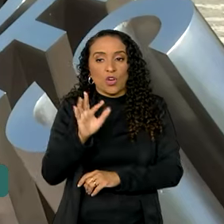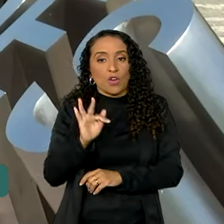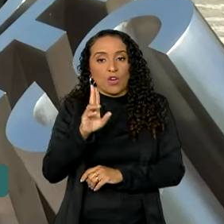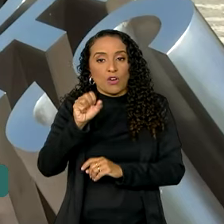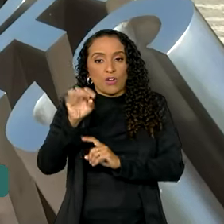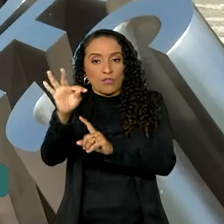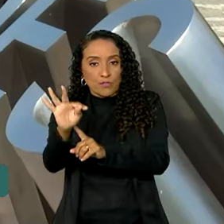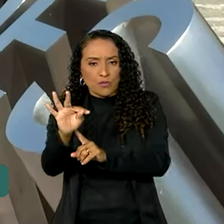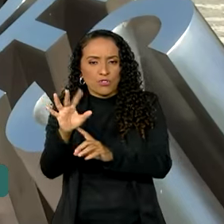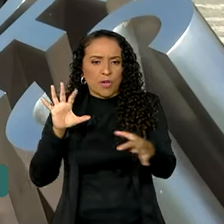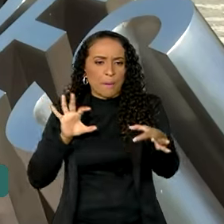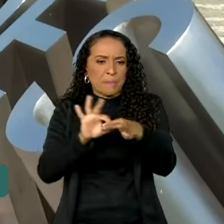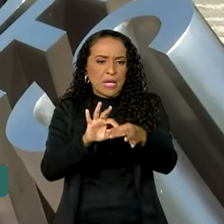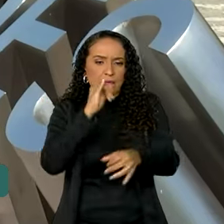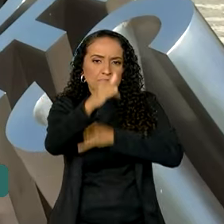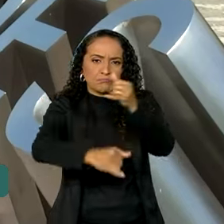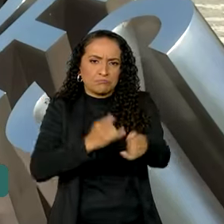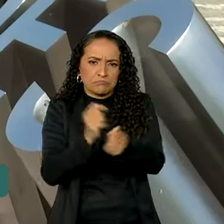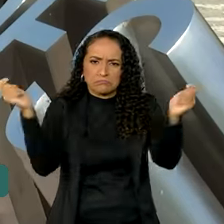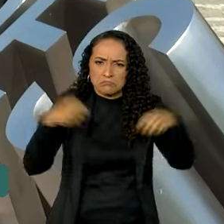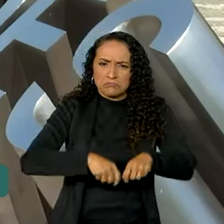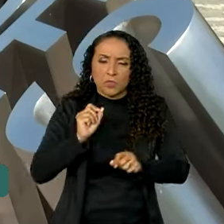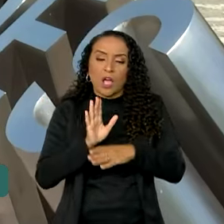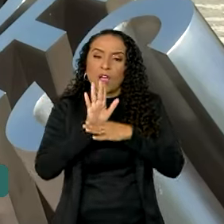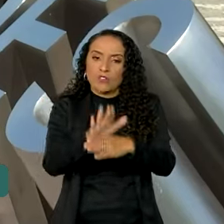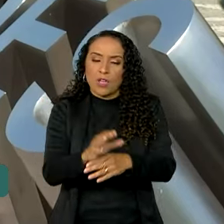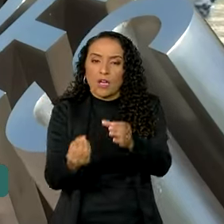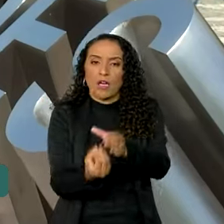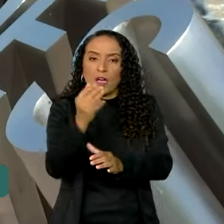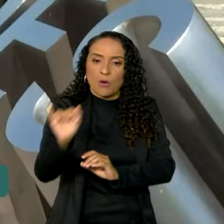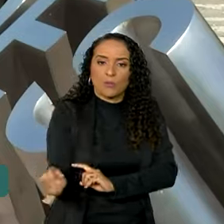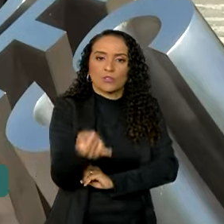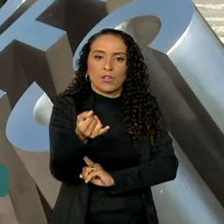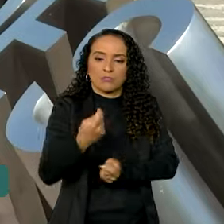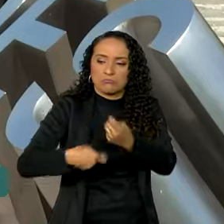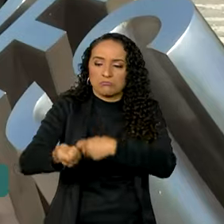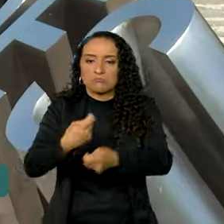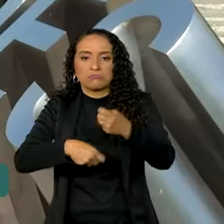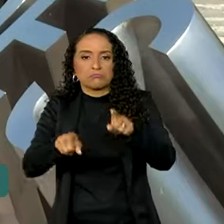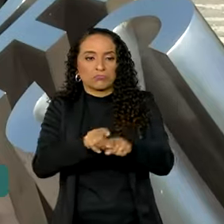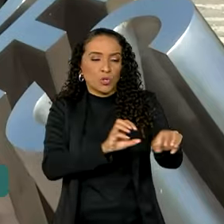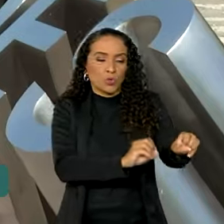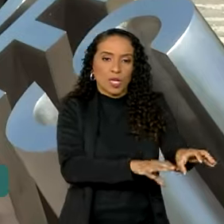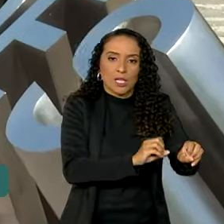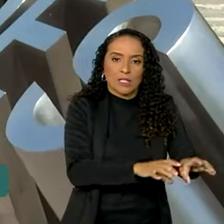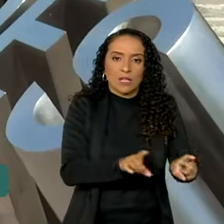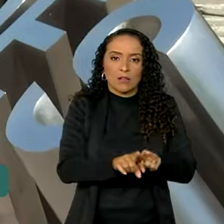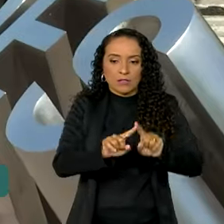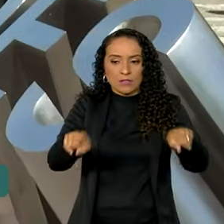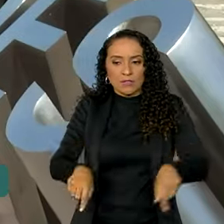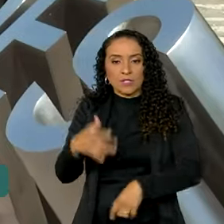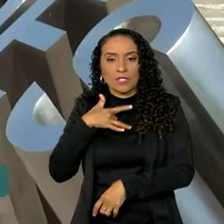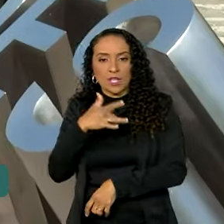A conectividade de alta capacidade nesses locais deve ajudar a criar oportunidades de negócios, de educação e serviços